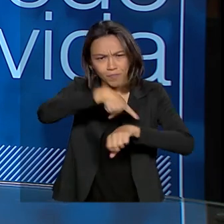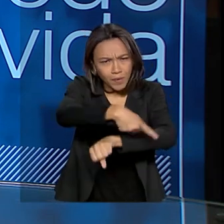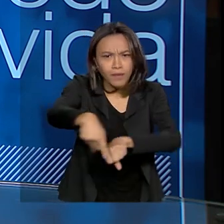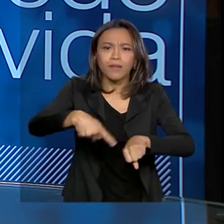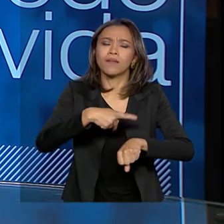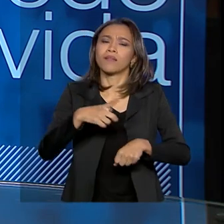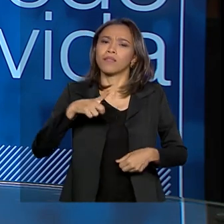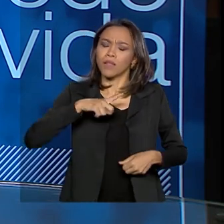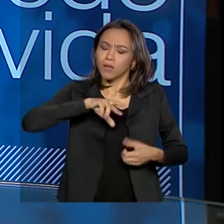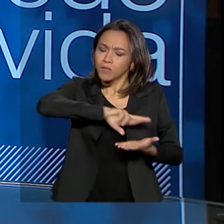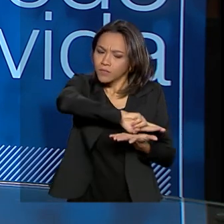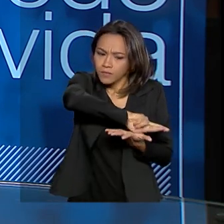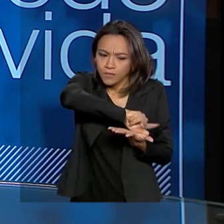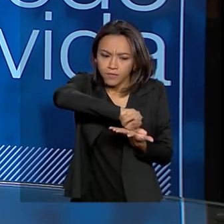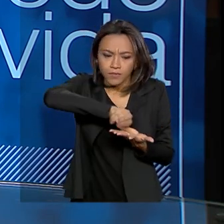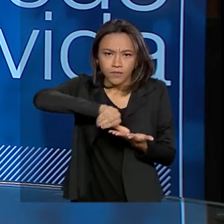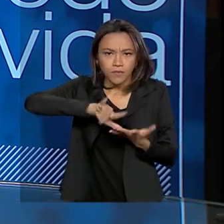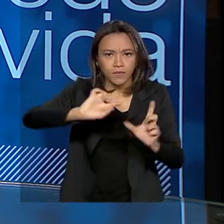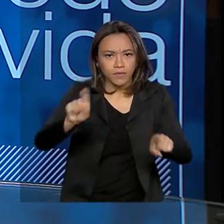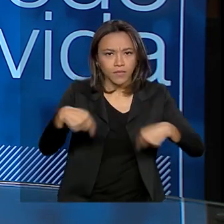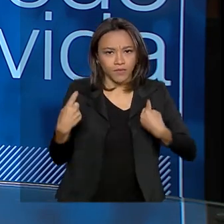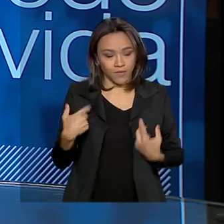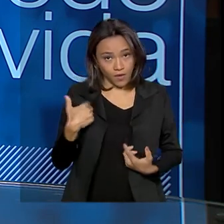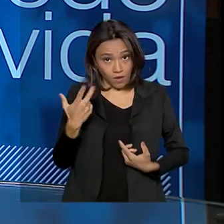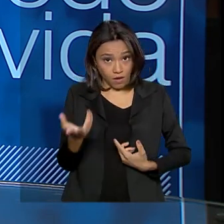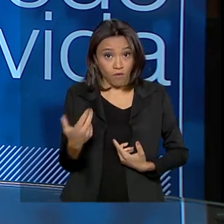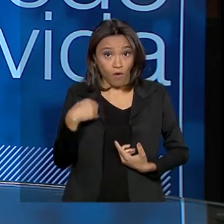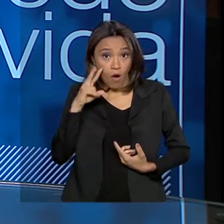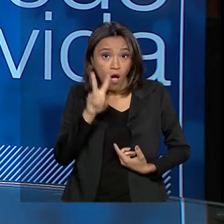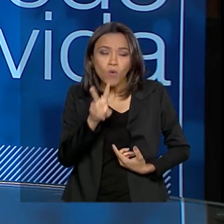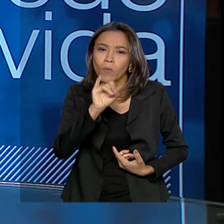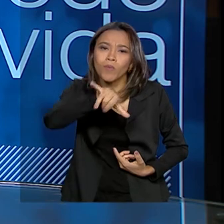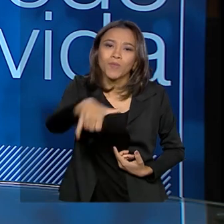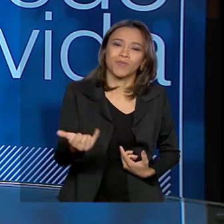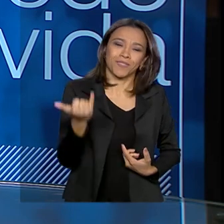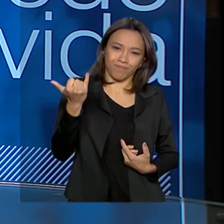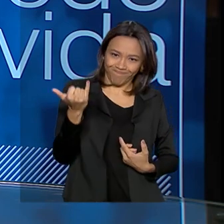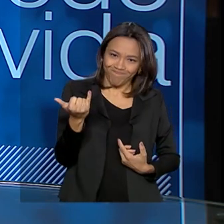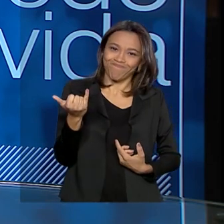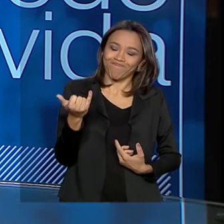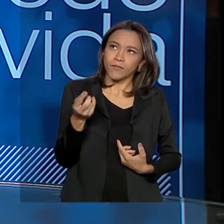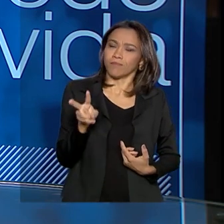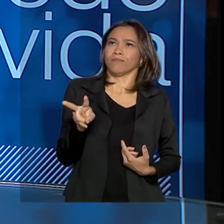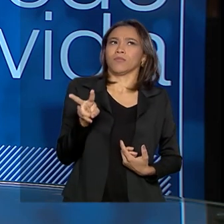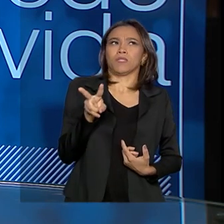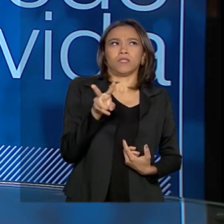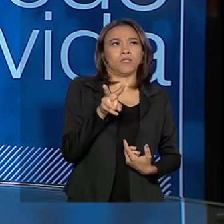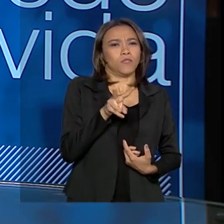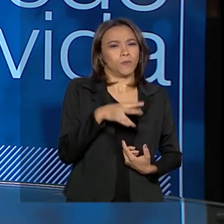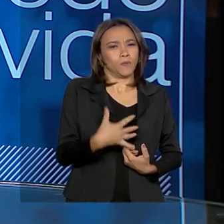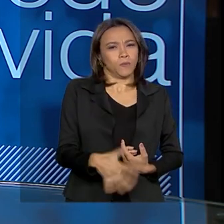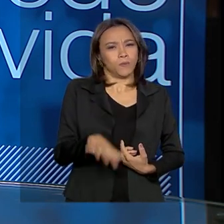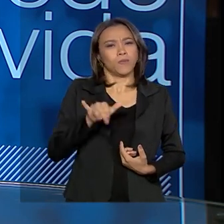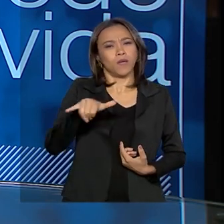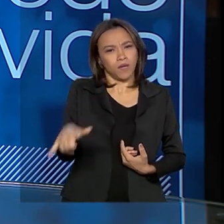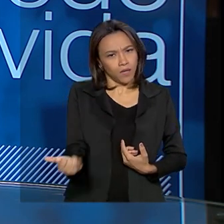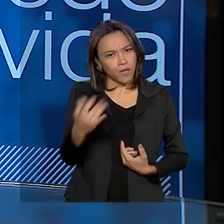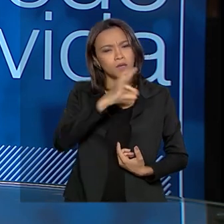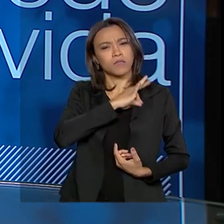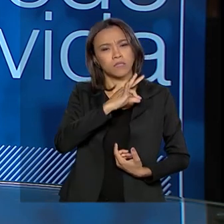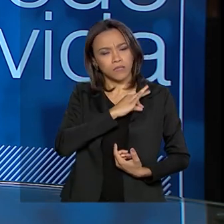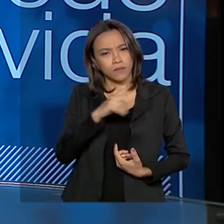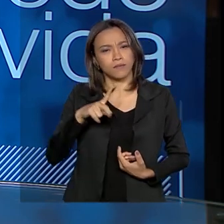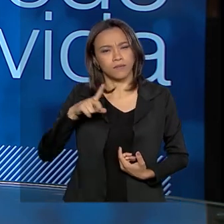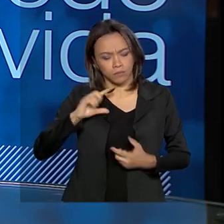muitos desafios, mas eu gosto mais de olhar para as oportunidades. São grandes oportunidades que a polícia tem na sua